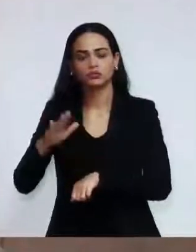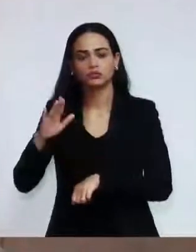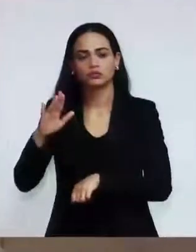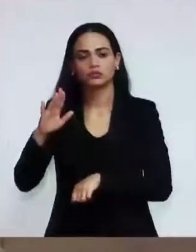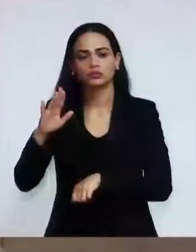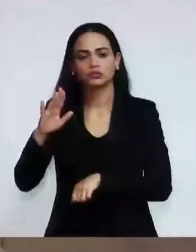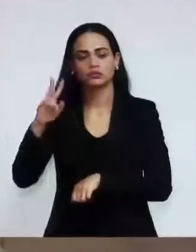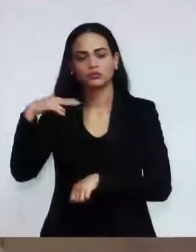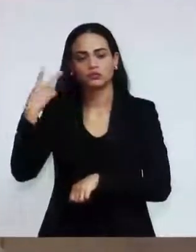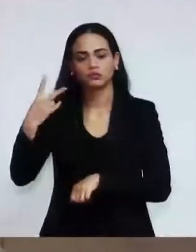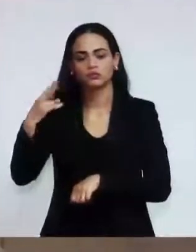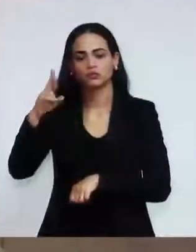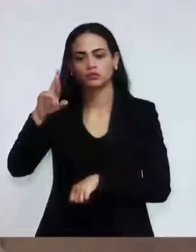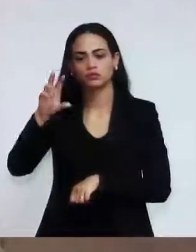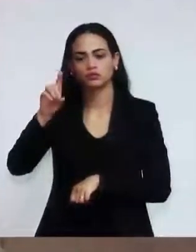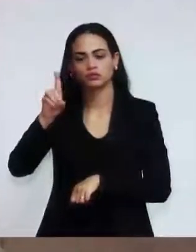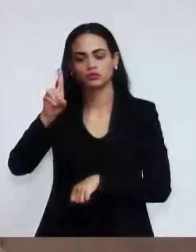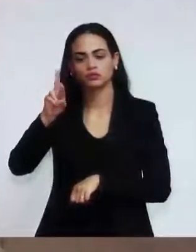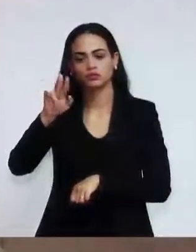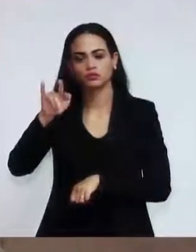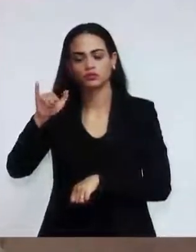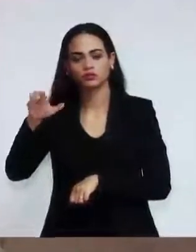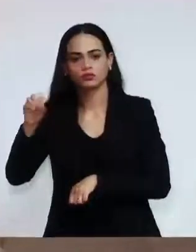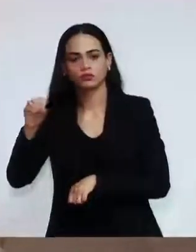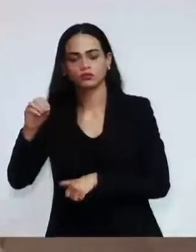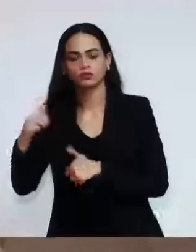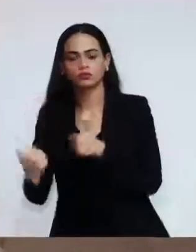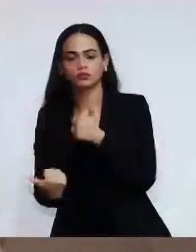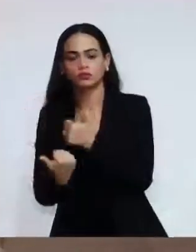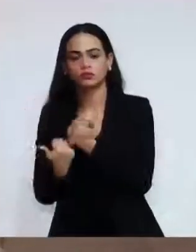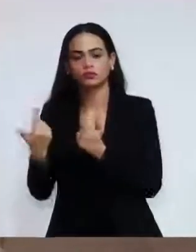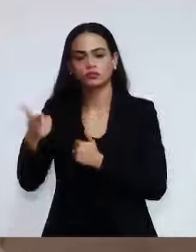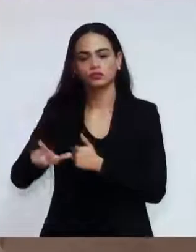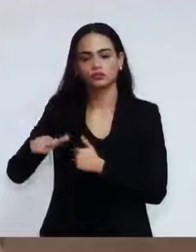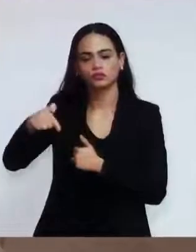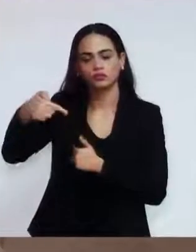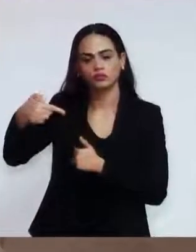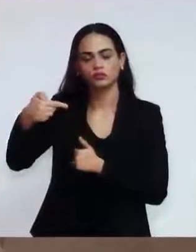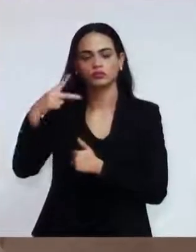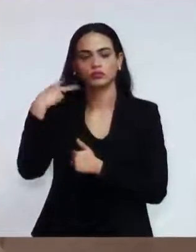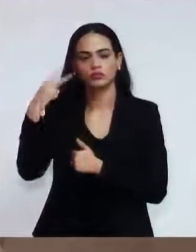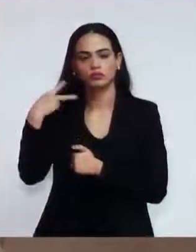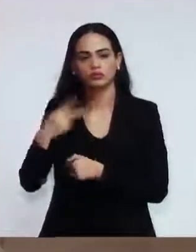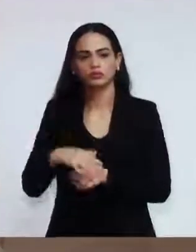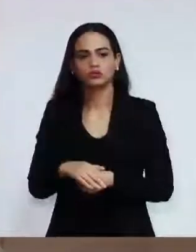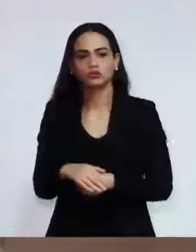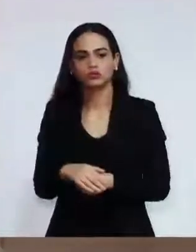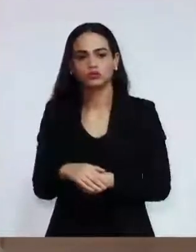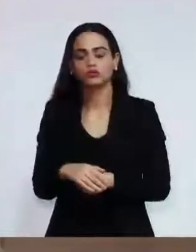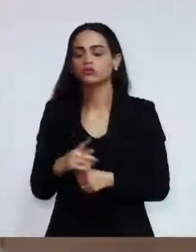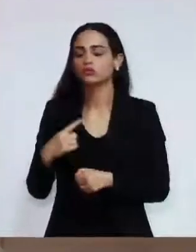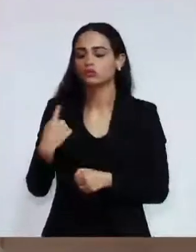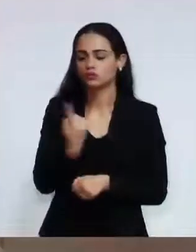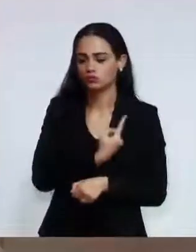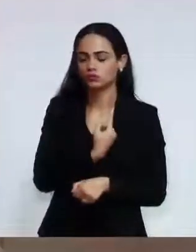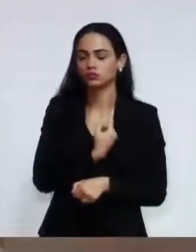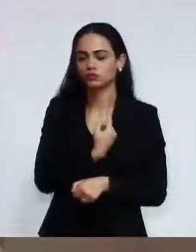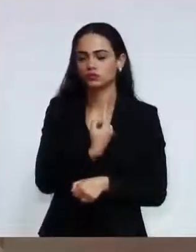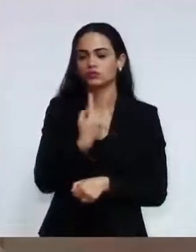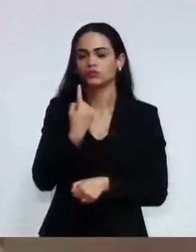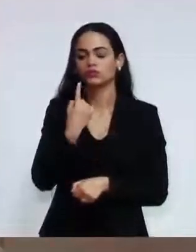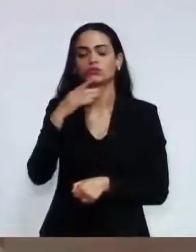por mais sete vereadores, somos funcionários públicos, sou funcionário público